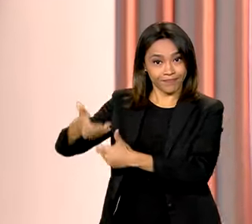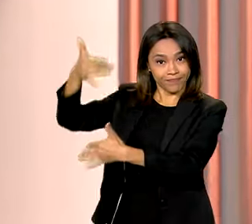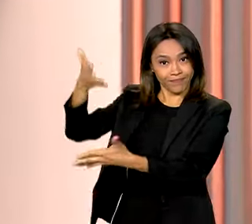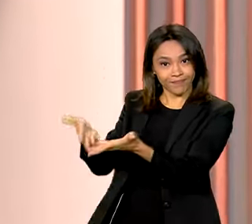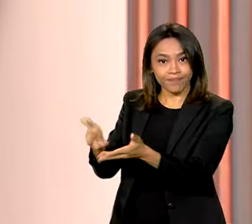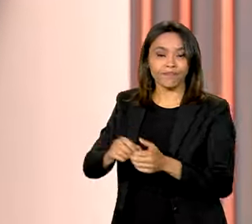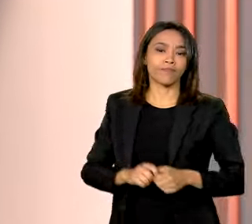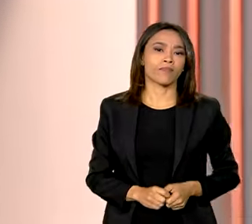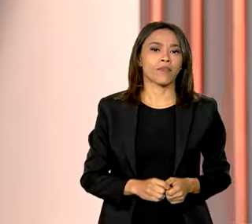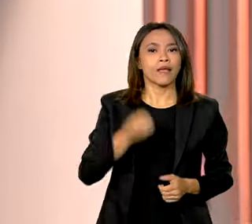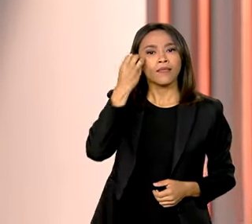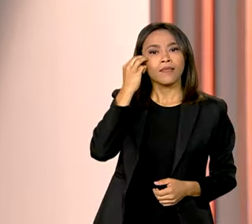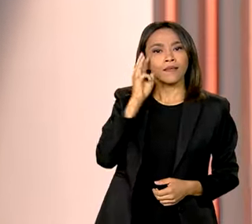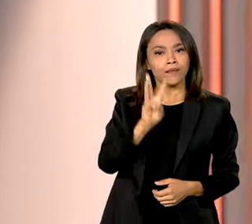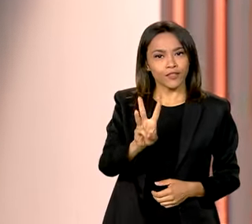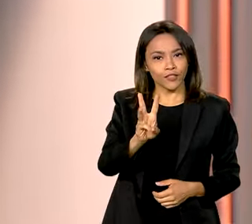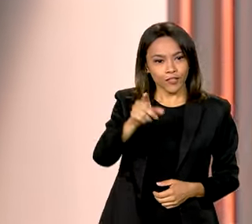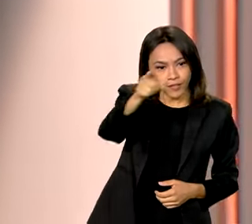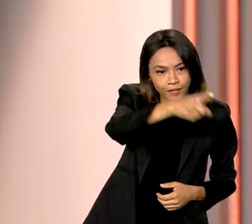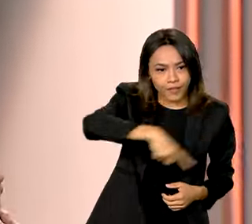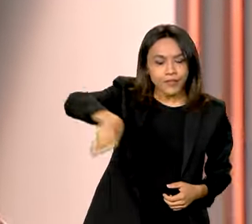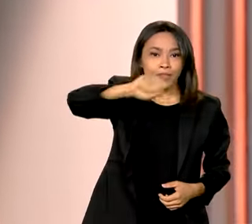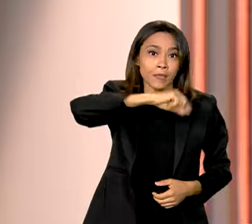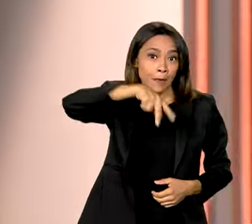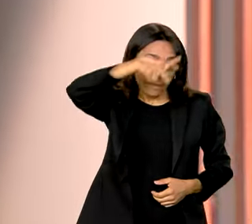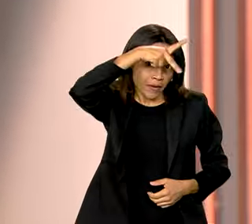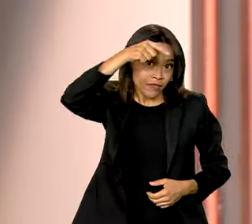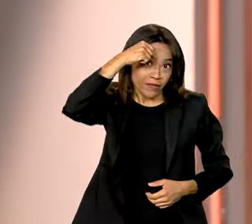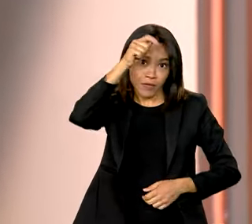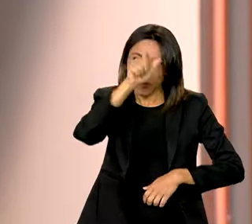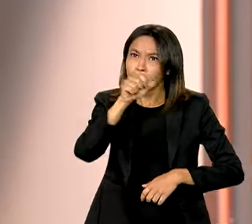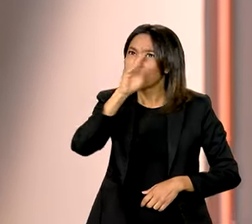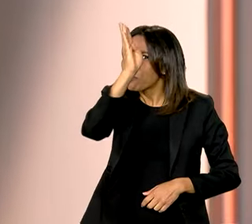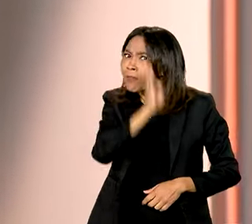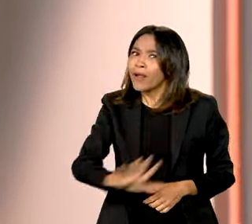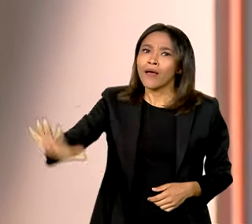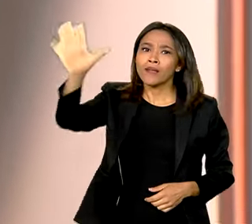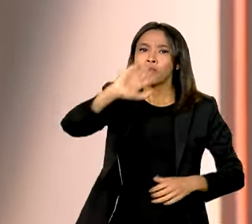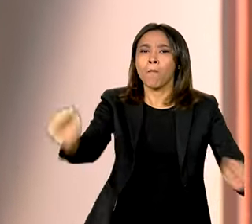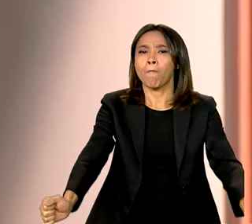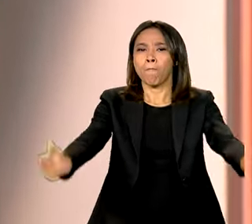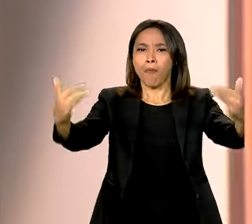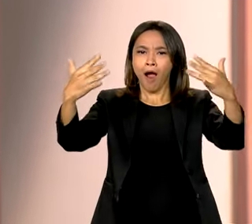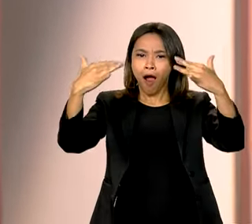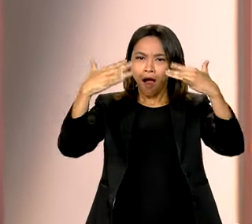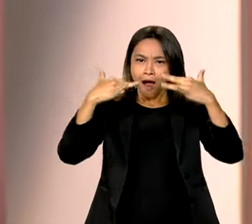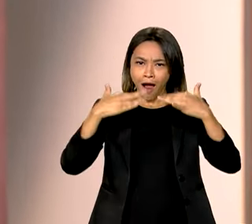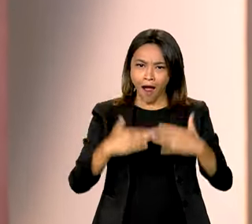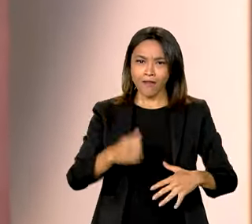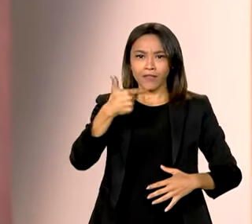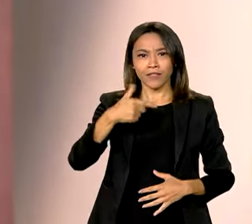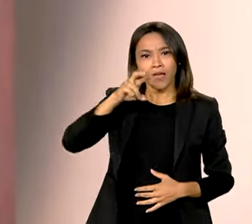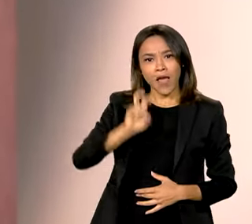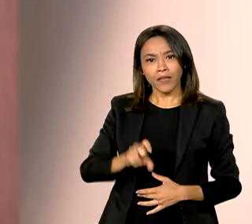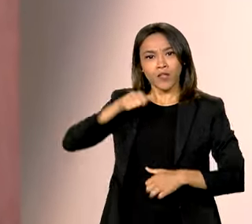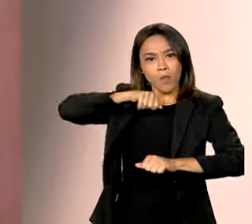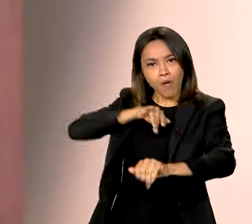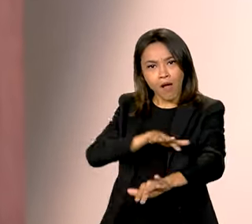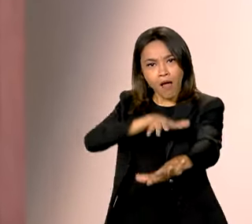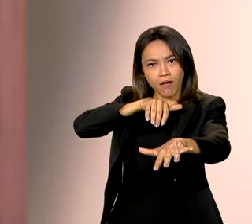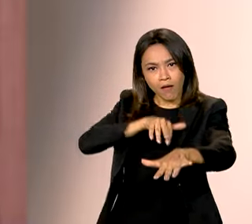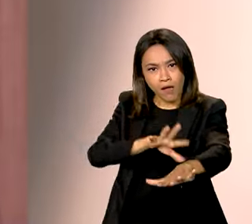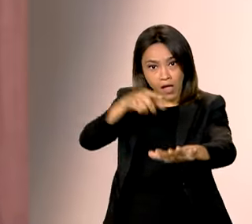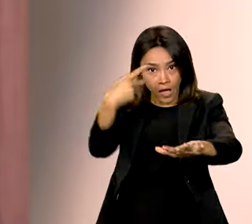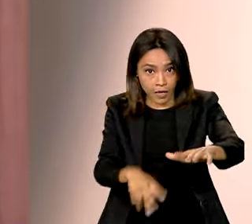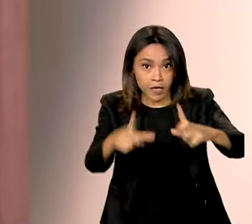Durante três dias, prefeitos de todo o país participam da 25ª edição da Marcha à Brasília em